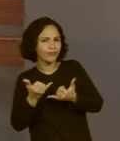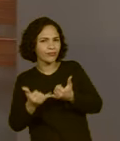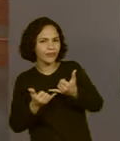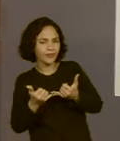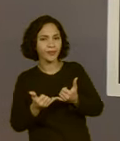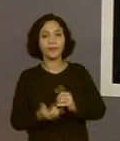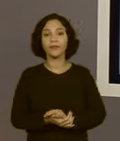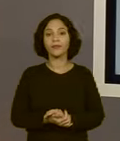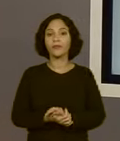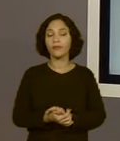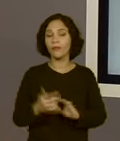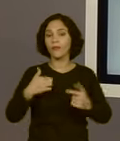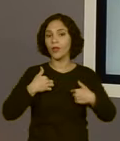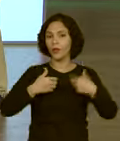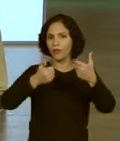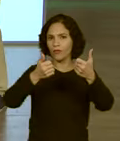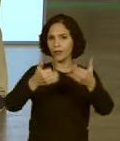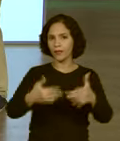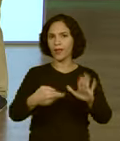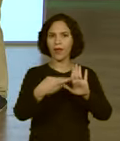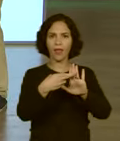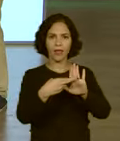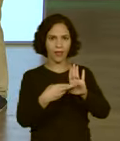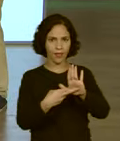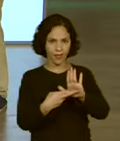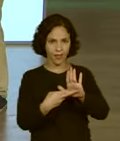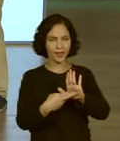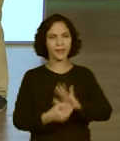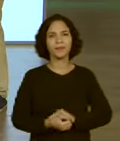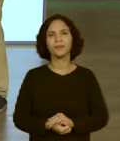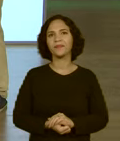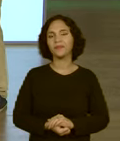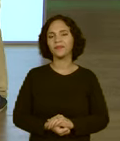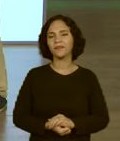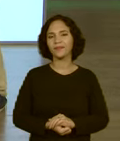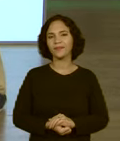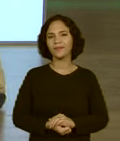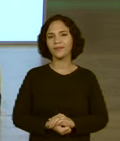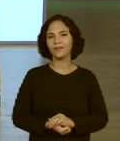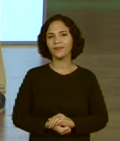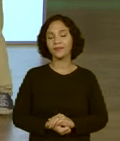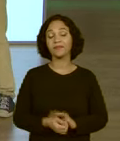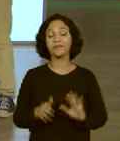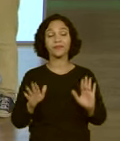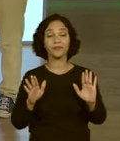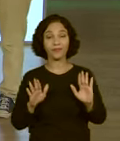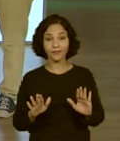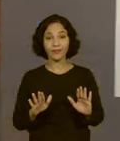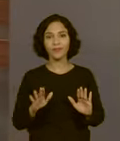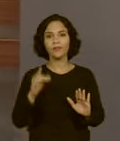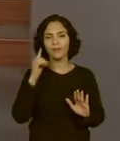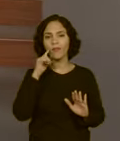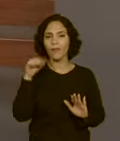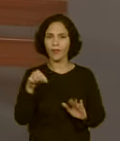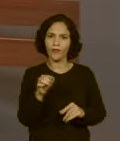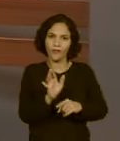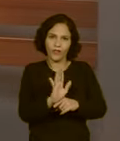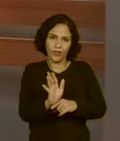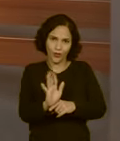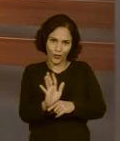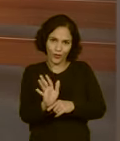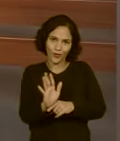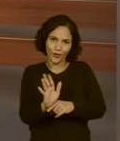E aí eu vou explicar aqui as regras para você. Bom, nós estamos num vídeo,